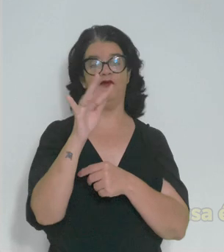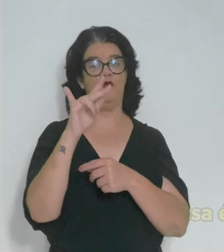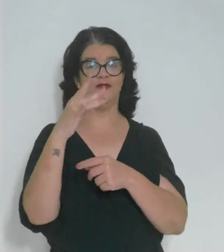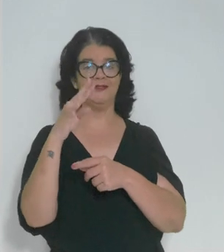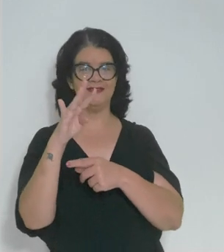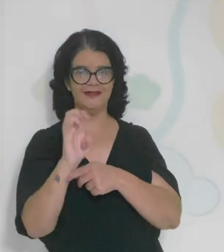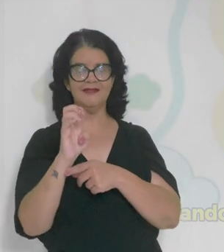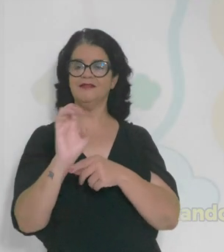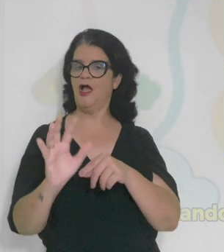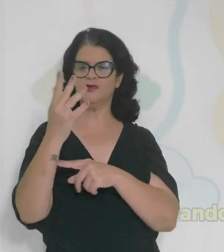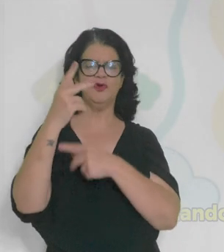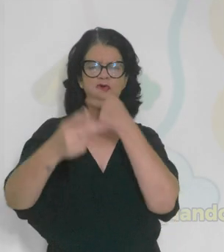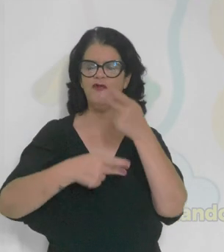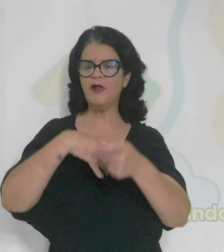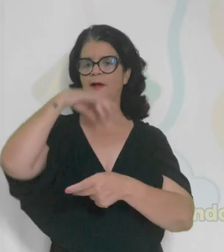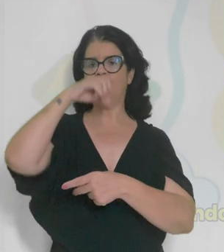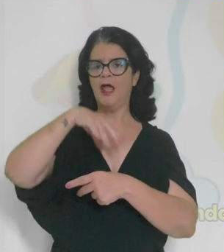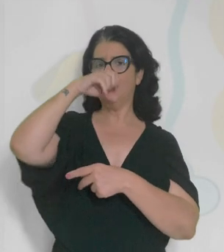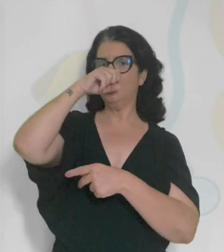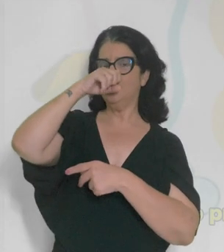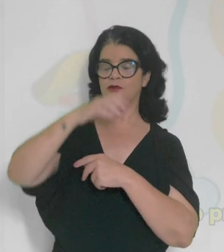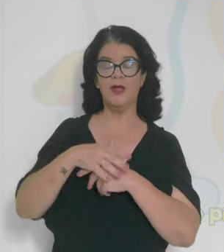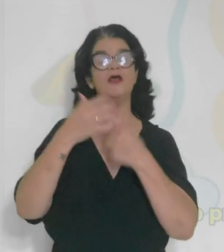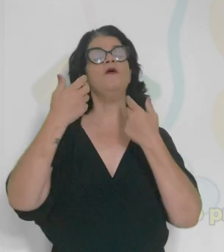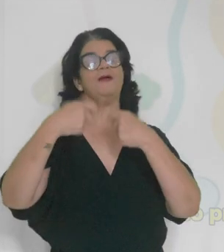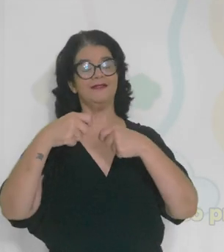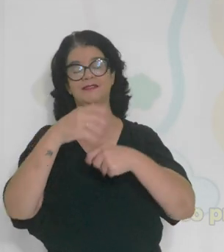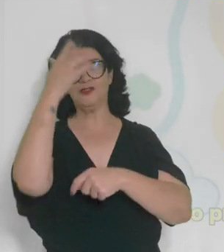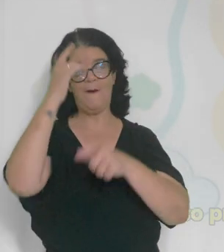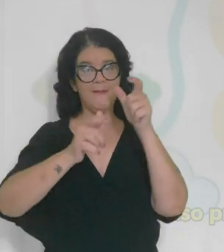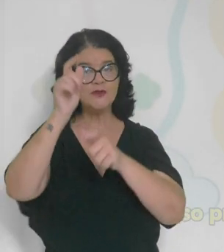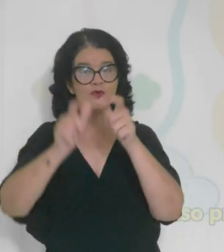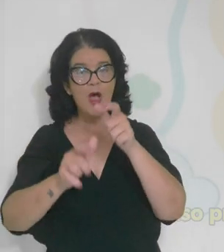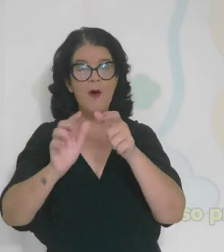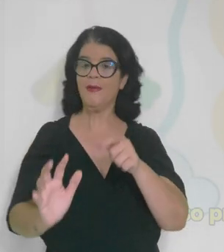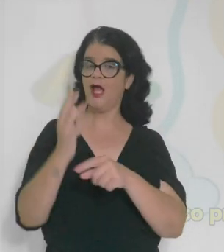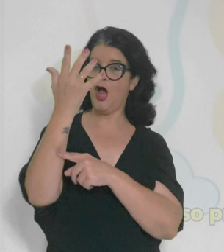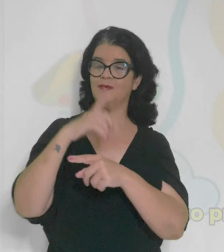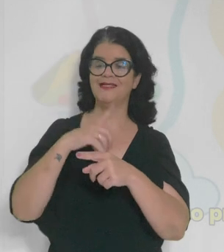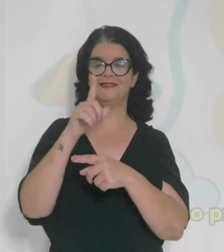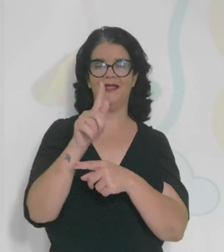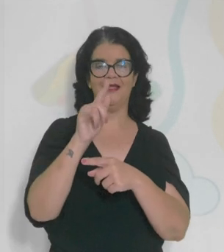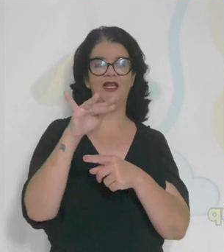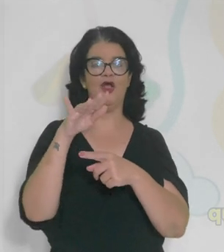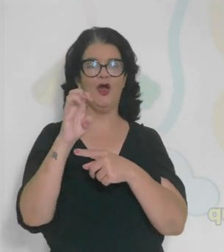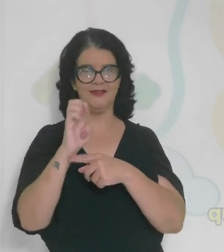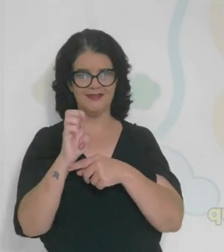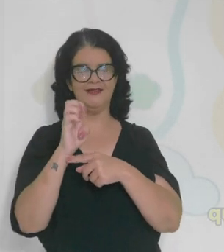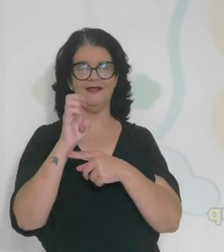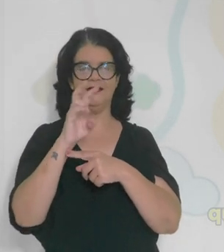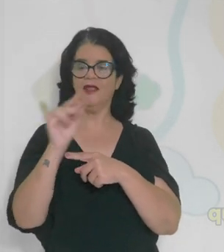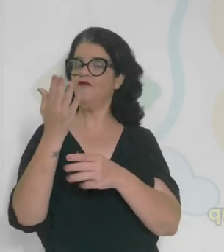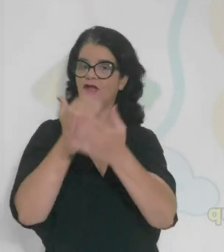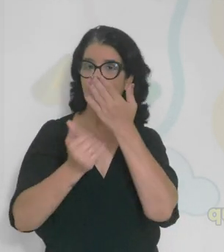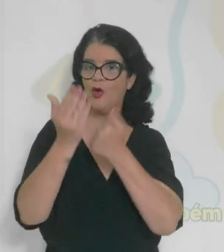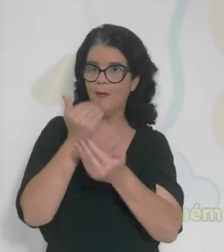fotossíntese. Quando eu estou falando da respiração, eu preciso, pessoal, para a respiração acontecer da glicose, né? Que